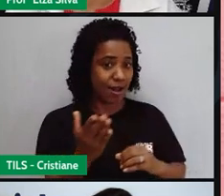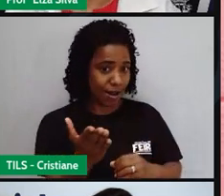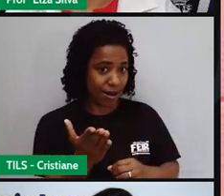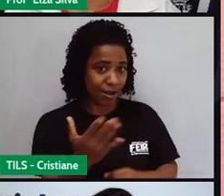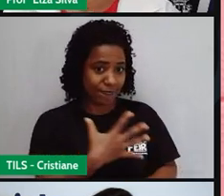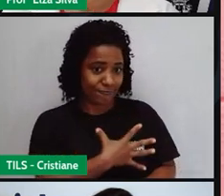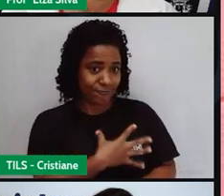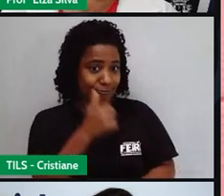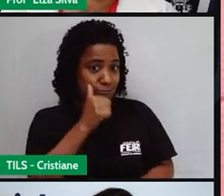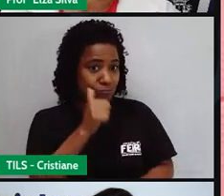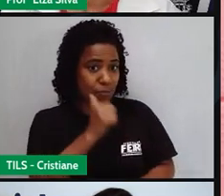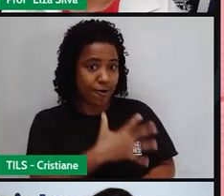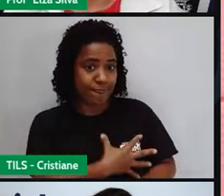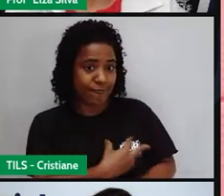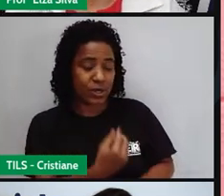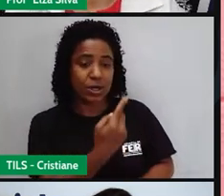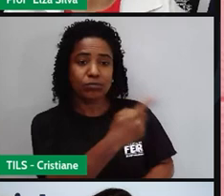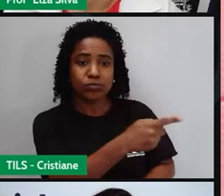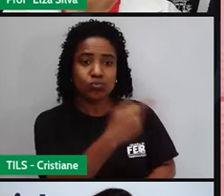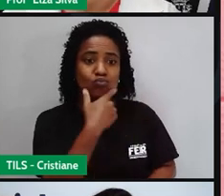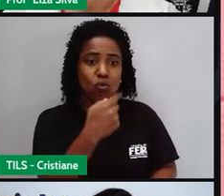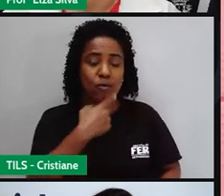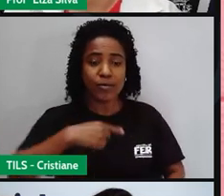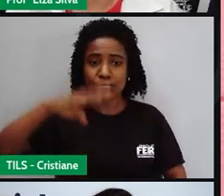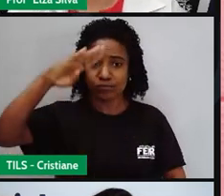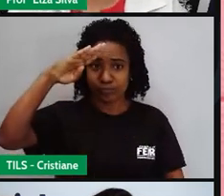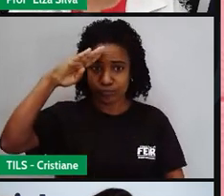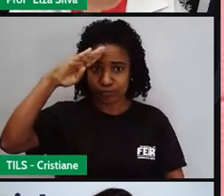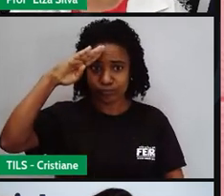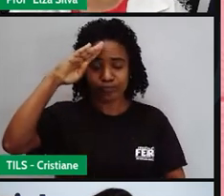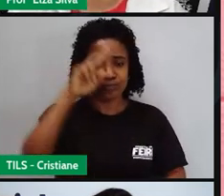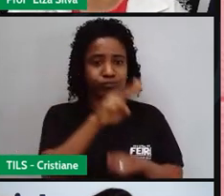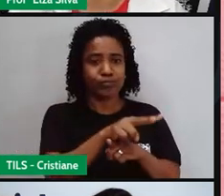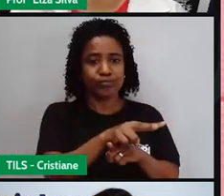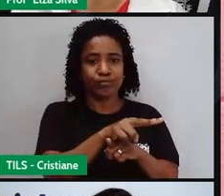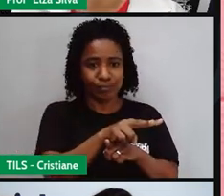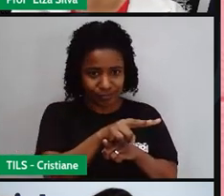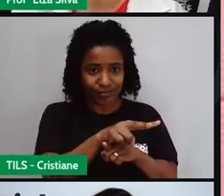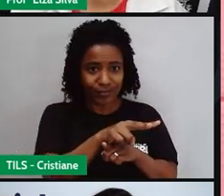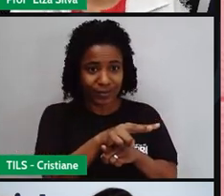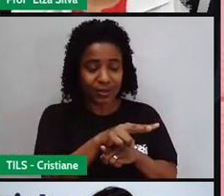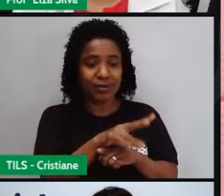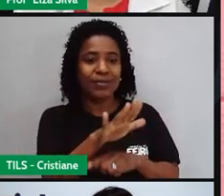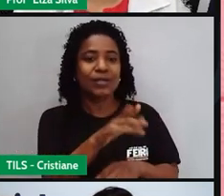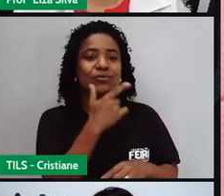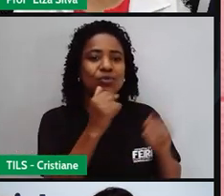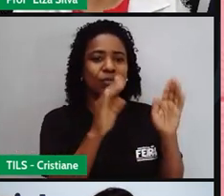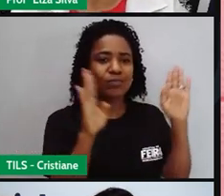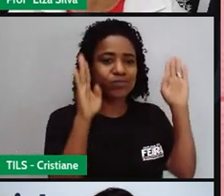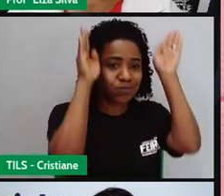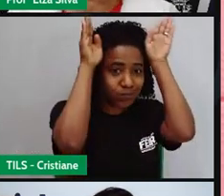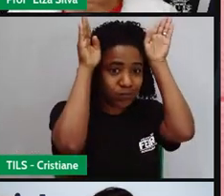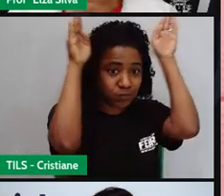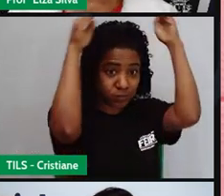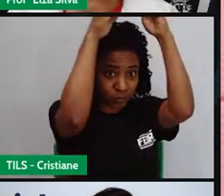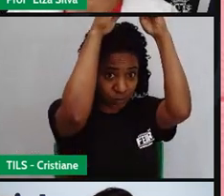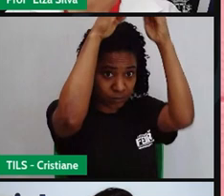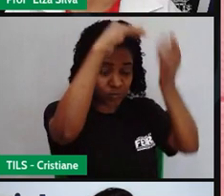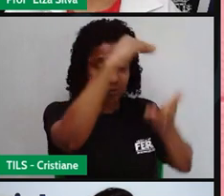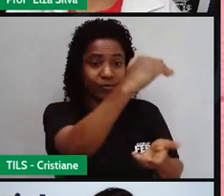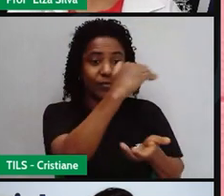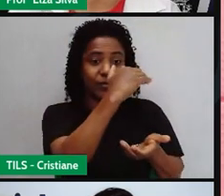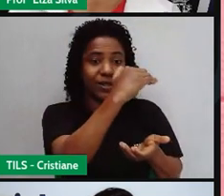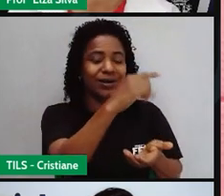da prisão. Antes de morrer, vocês devem ter visto no vídeo, ele escreveu uma carta